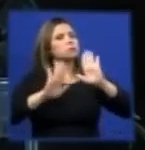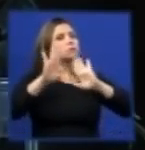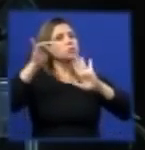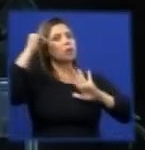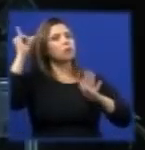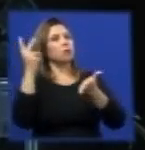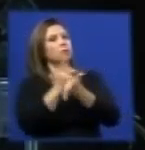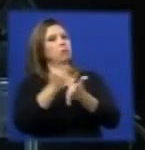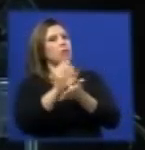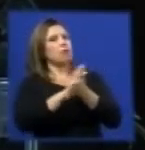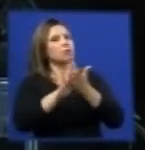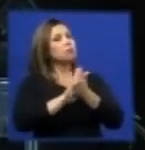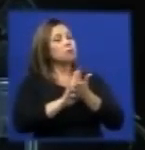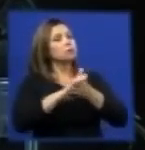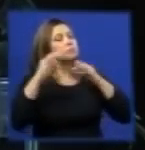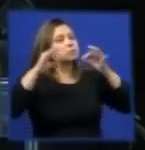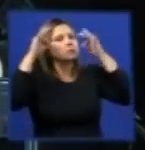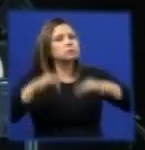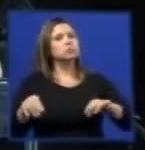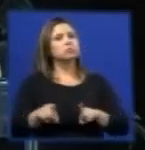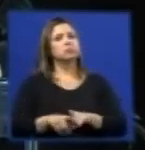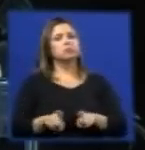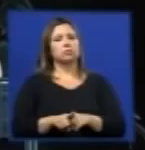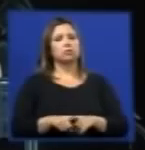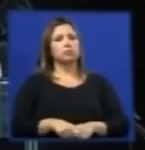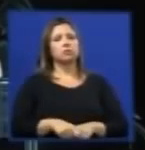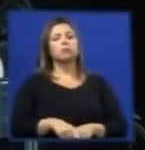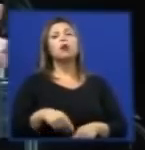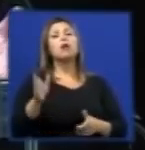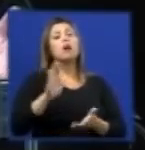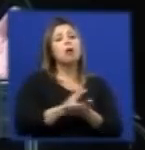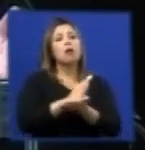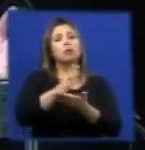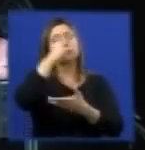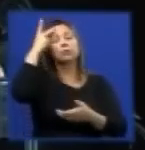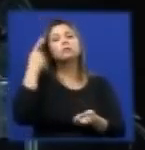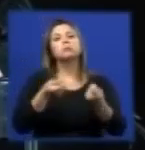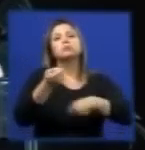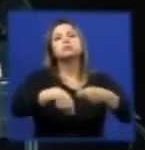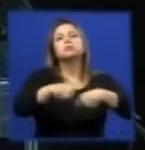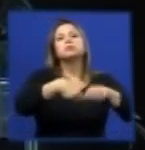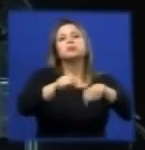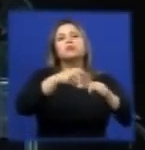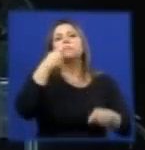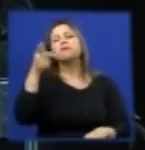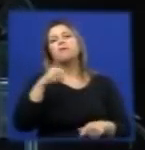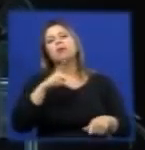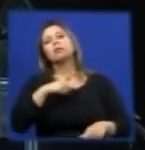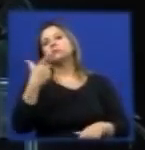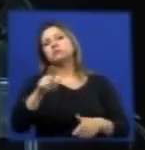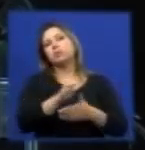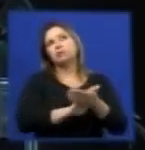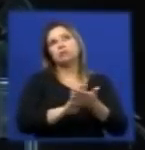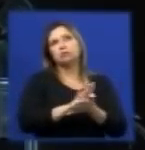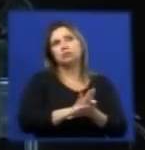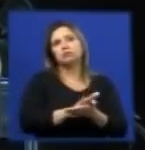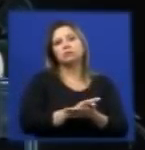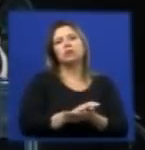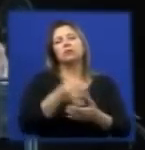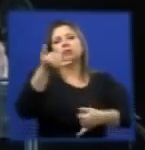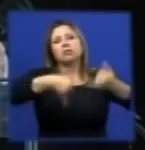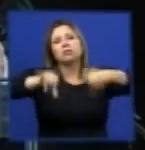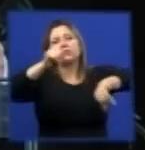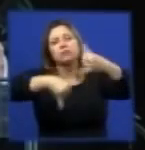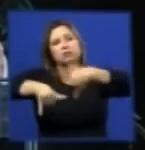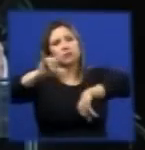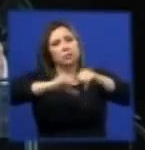máximas, por exemplo, os economistas dizem não existe almoço grátis. Os químicos dizem, já aplicando o